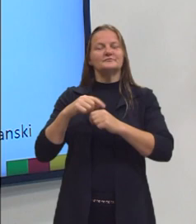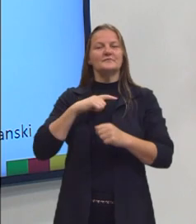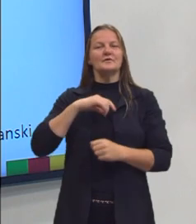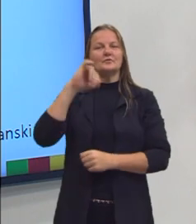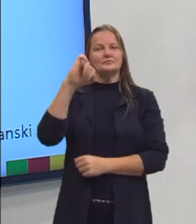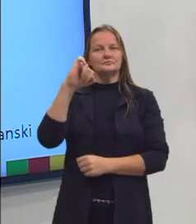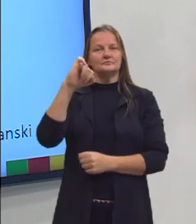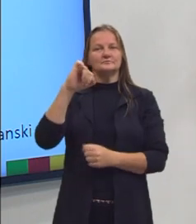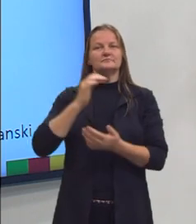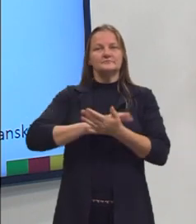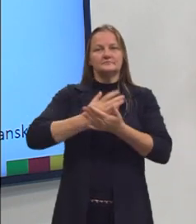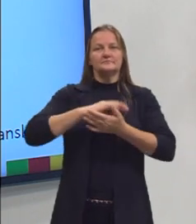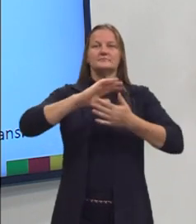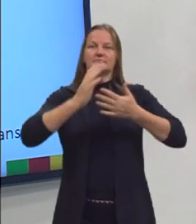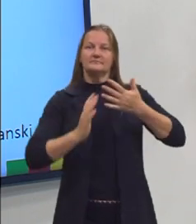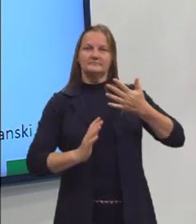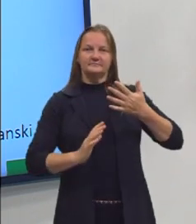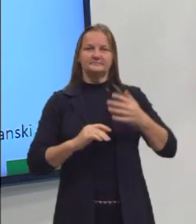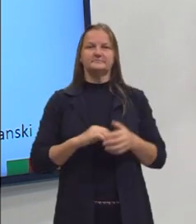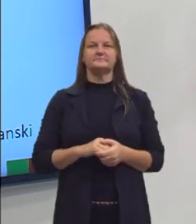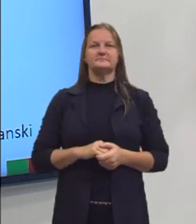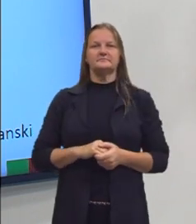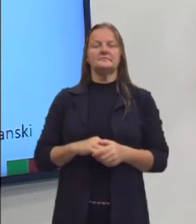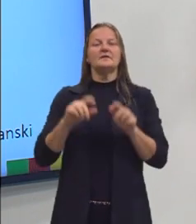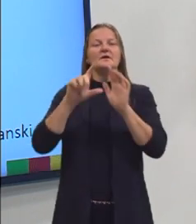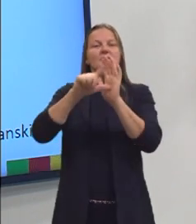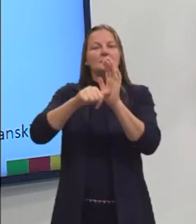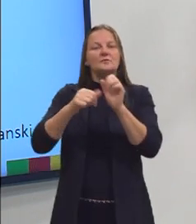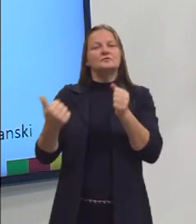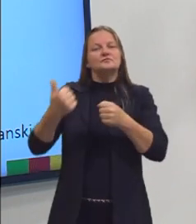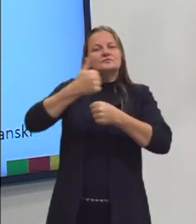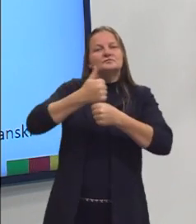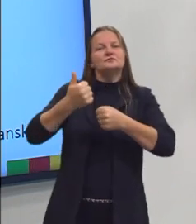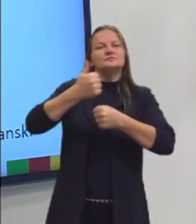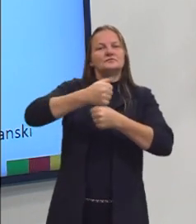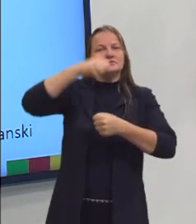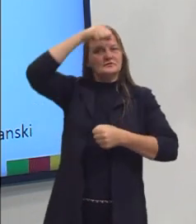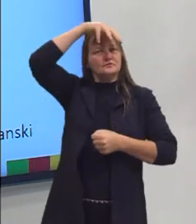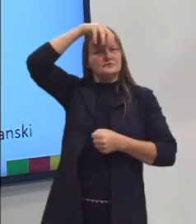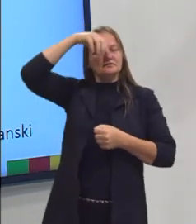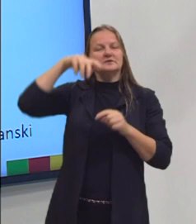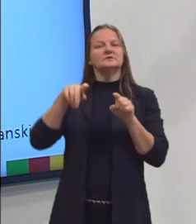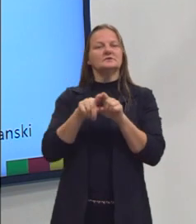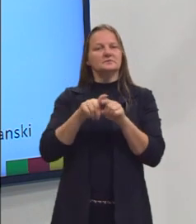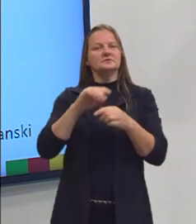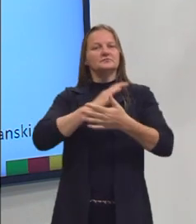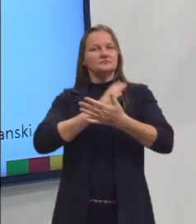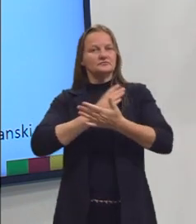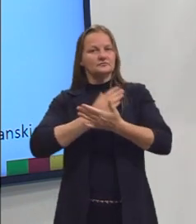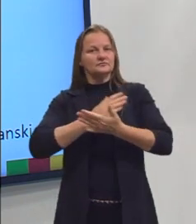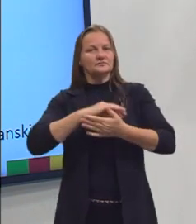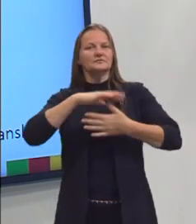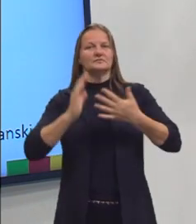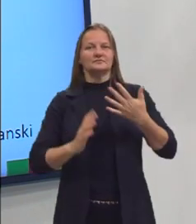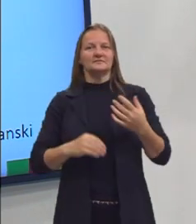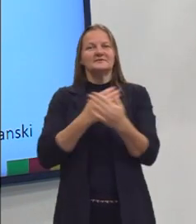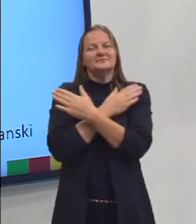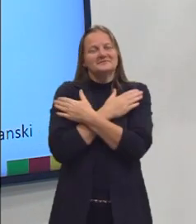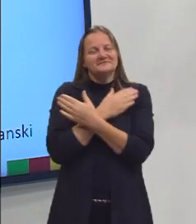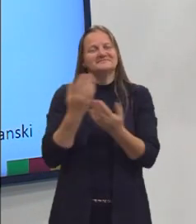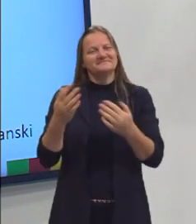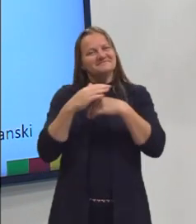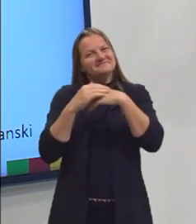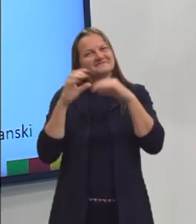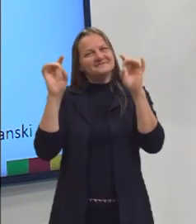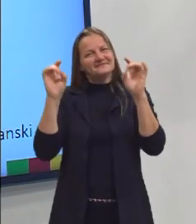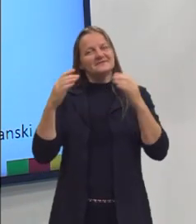tem a Lucimeia, nossa intérprete de Libras, que depois vai trocar ali com a Suzana, nossa outra intérprete. Quero mandar um abraço para elas e